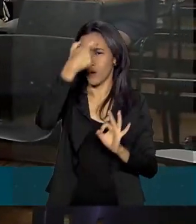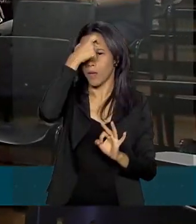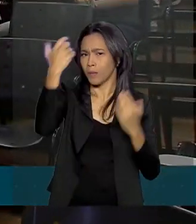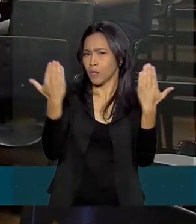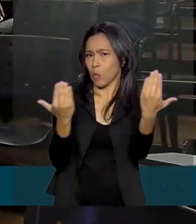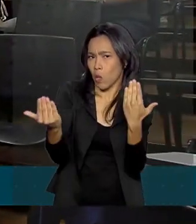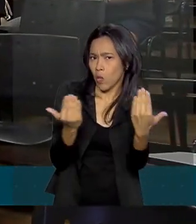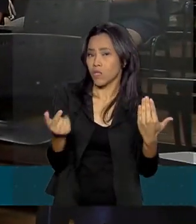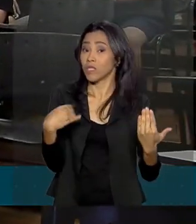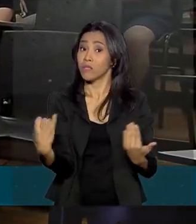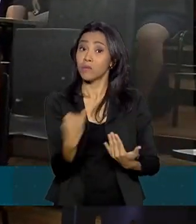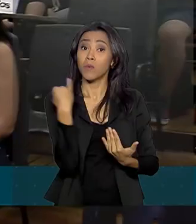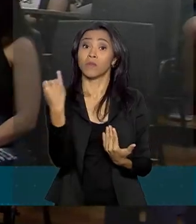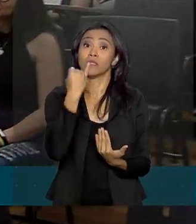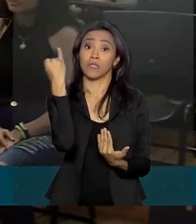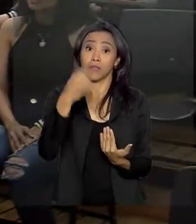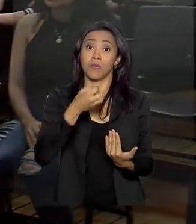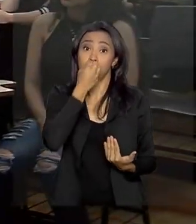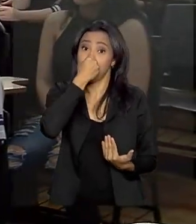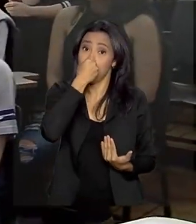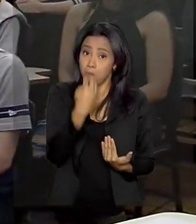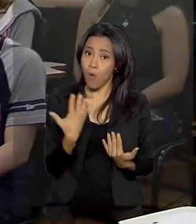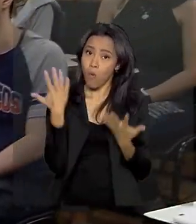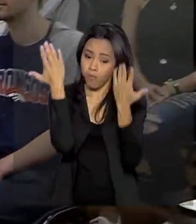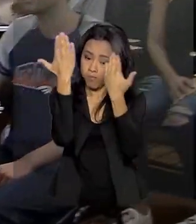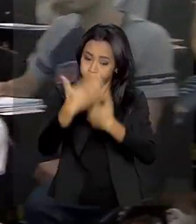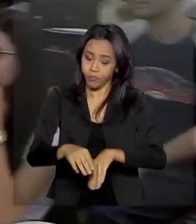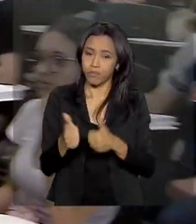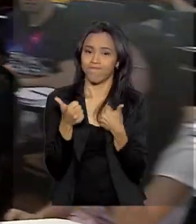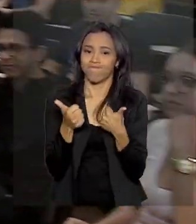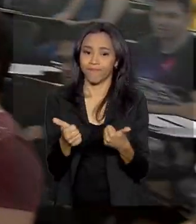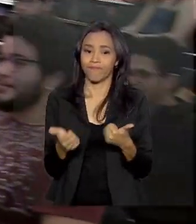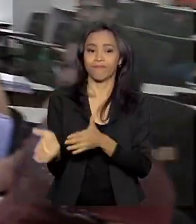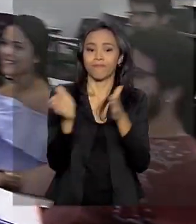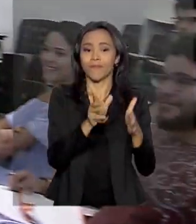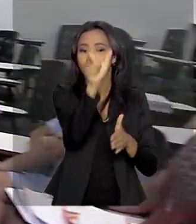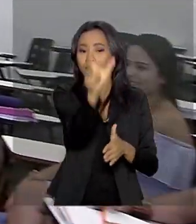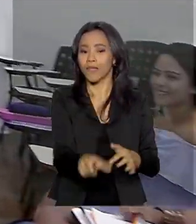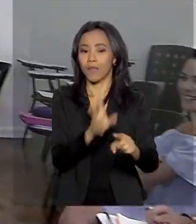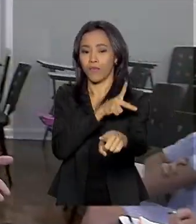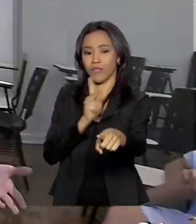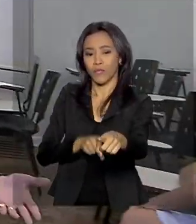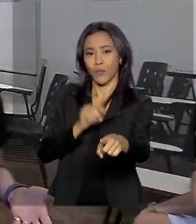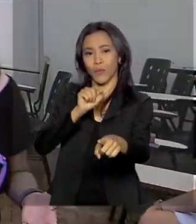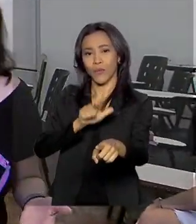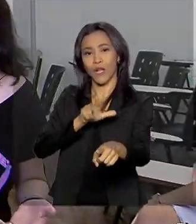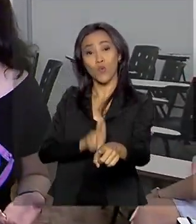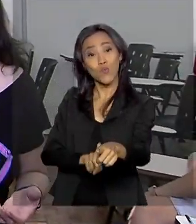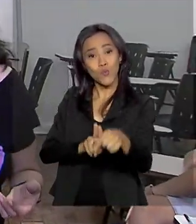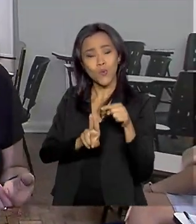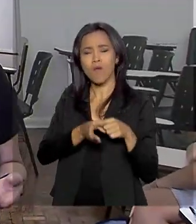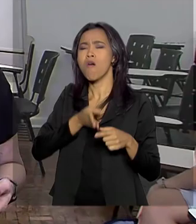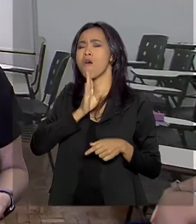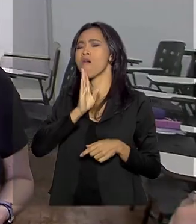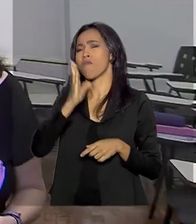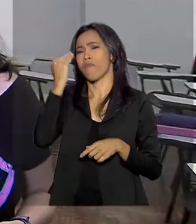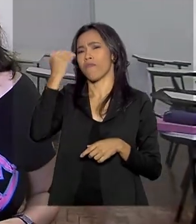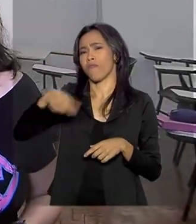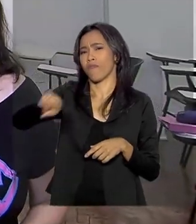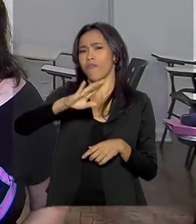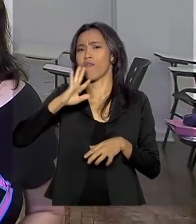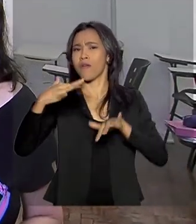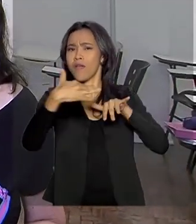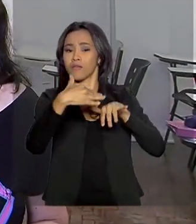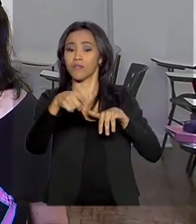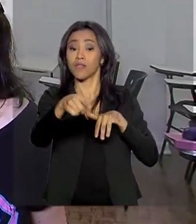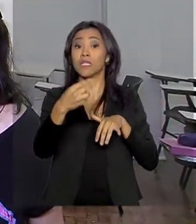fundamental para garantir um bom desempenho no Enem. professor Alu, que já é bastante conhecida aqui, dá aula há quanto tempo, professora?